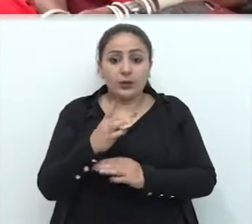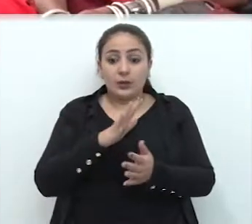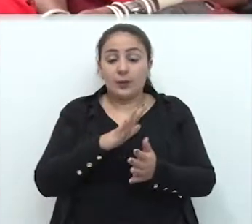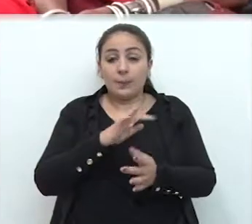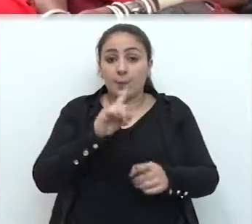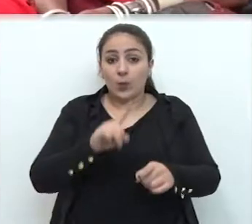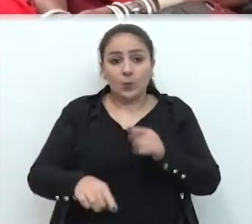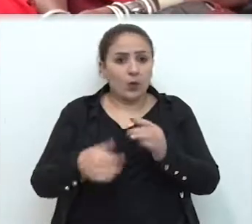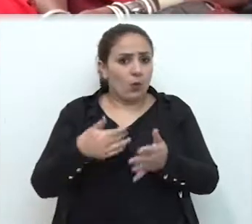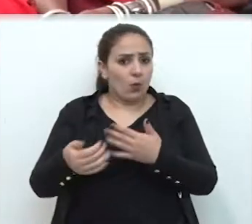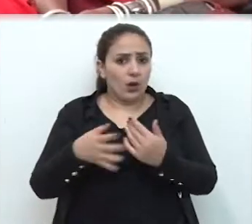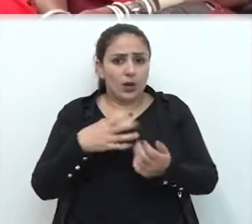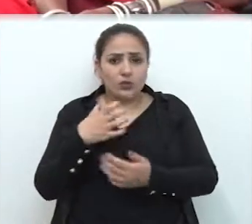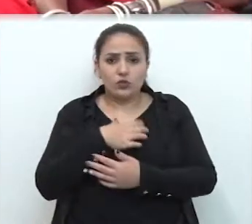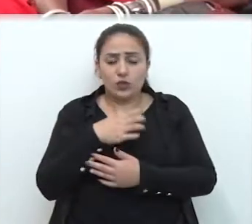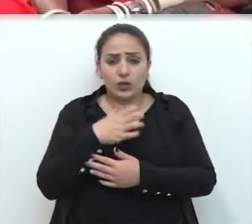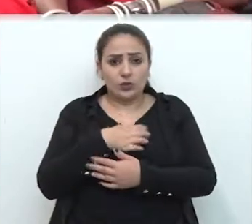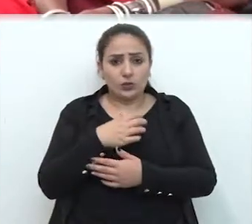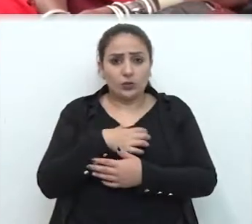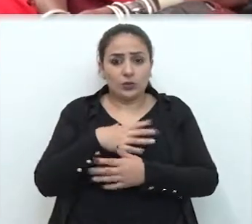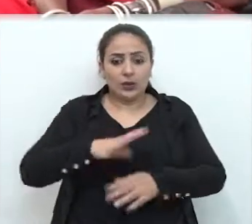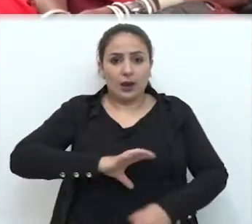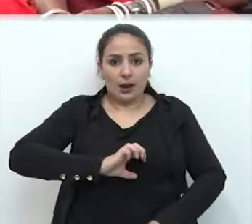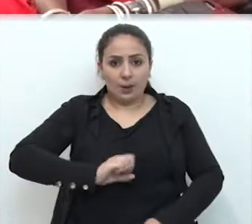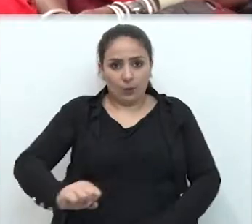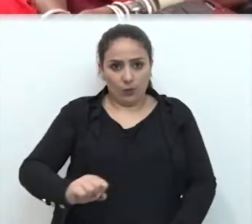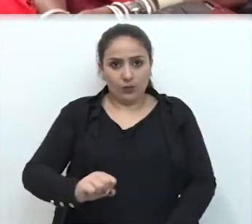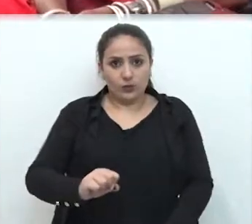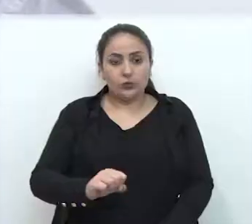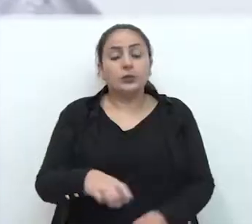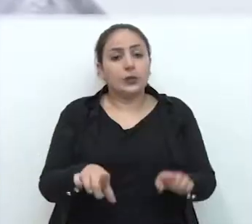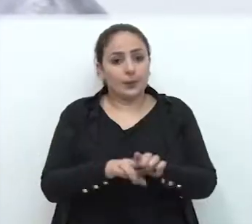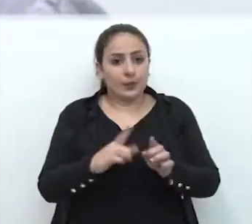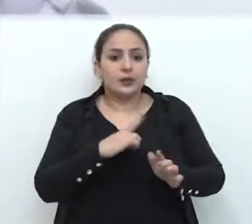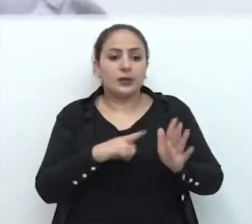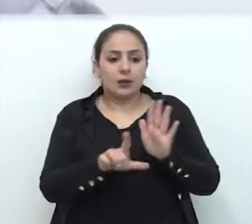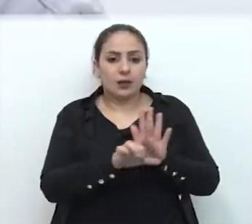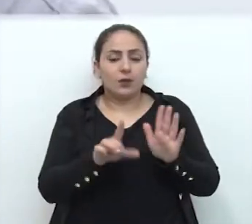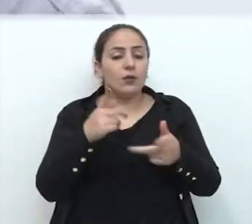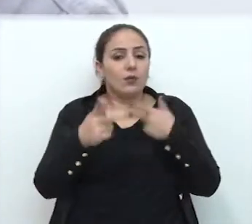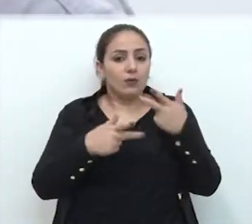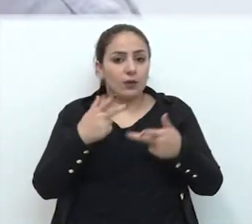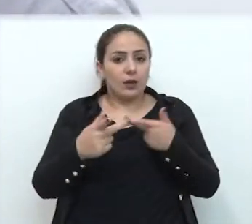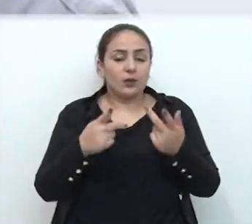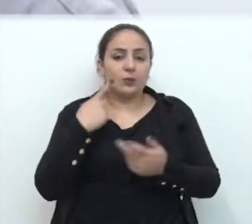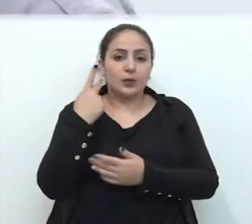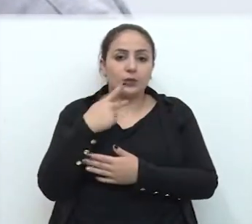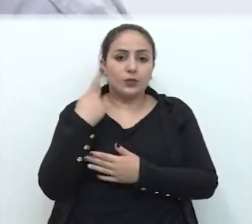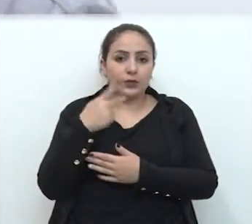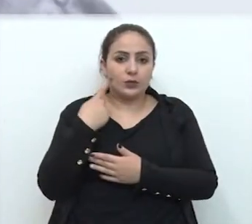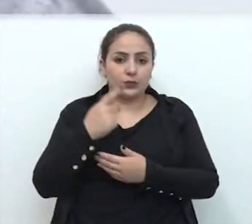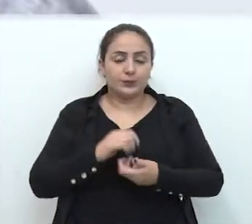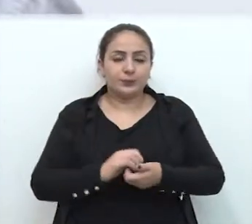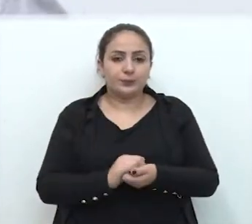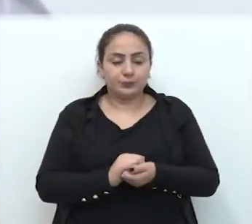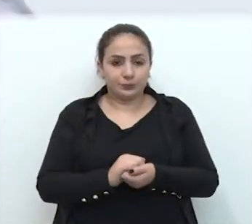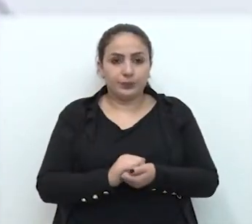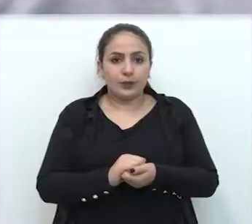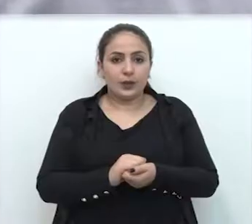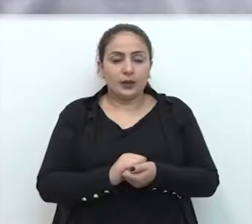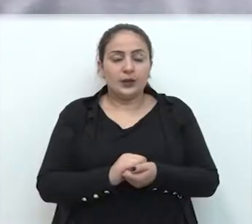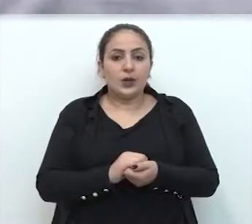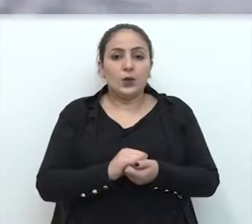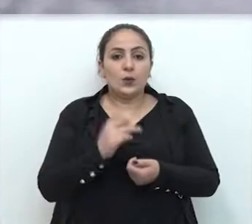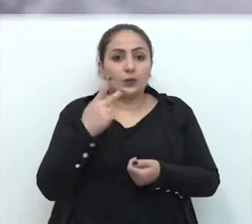aborto, mesmo aquelas previstas atualmente na legislação, também foi comentada pelo orador do grande expediente.